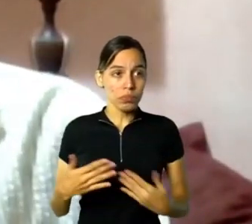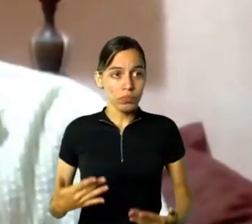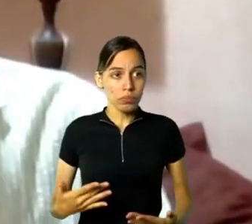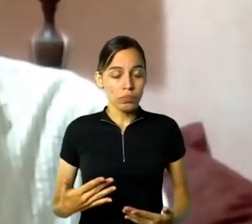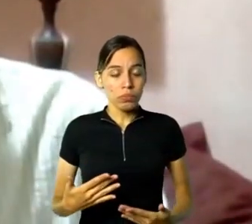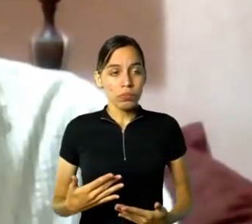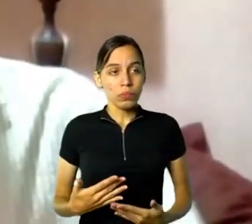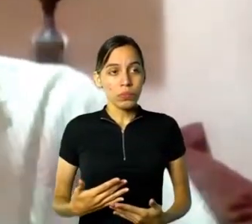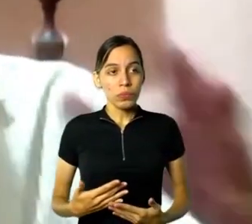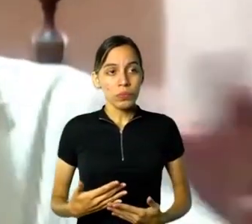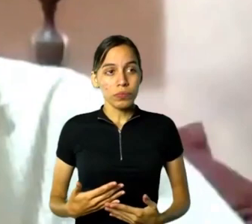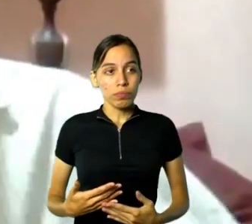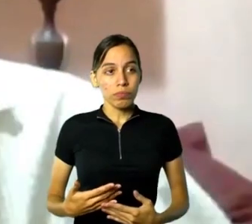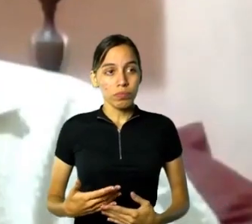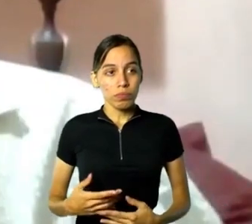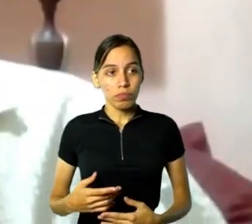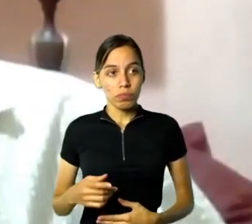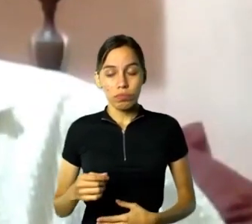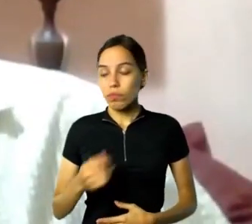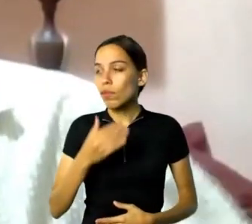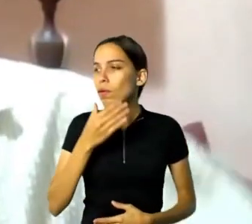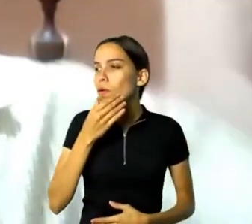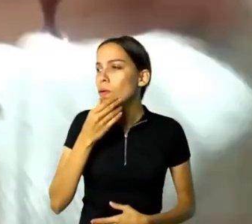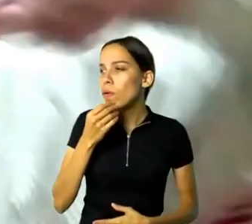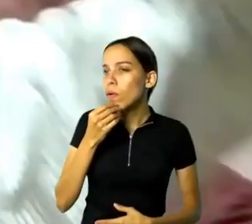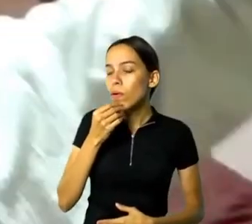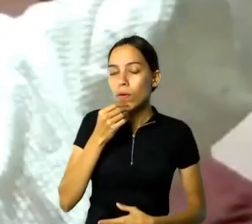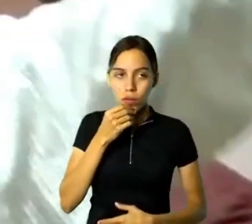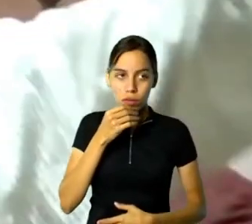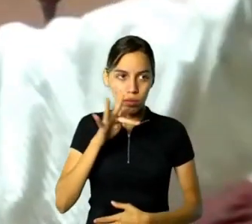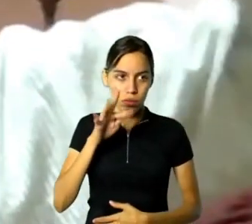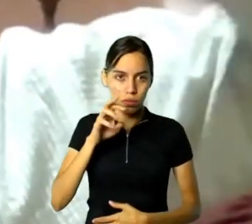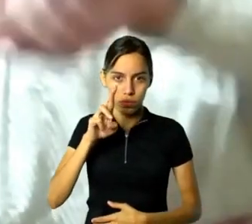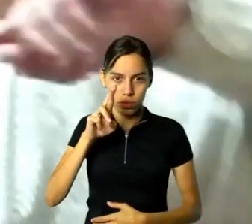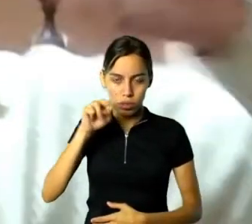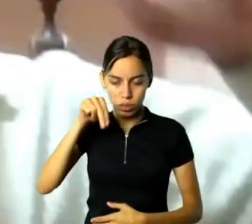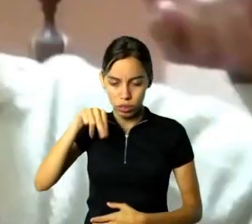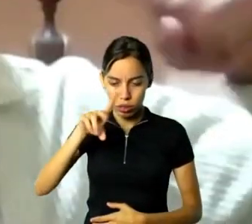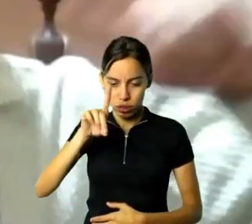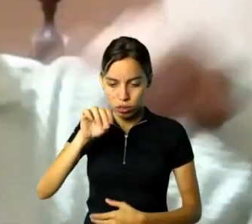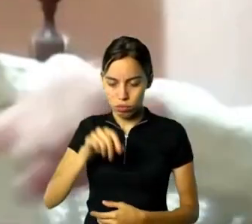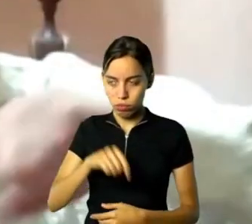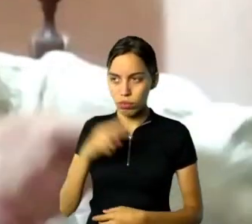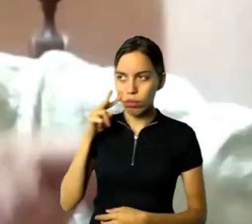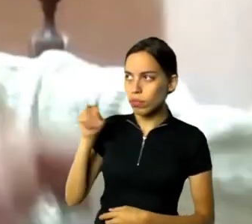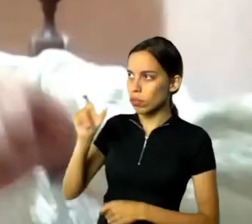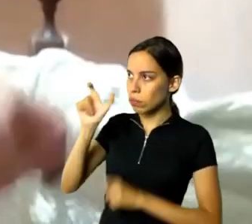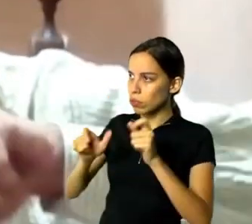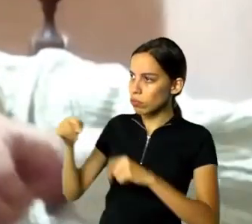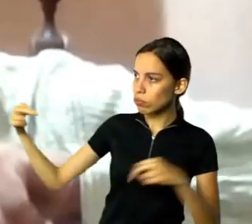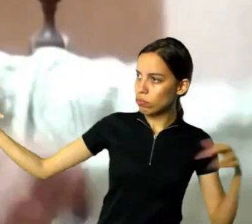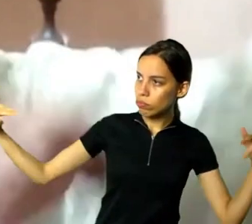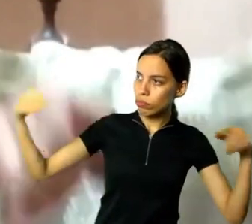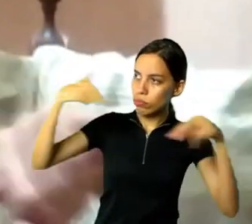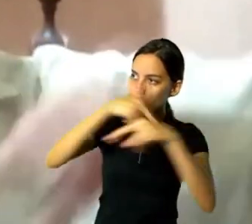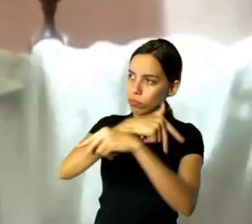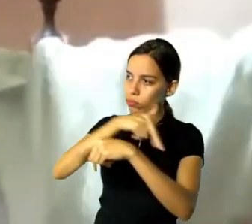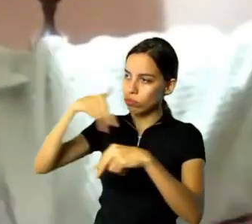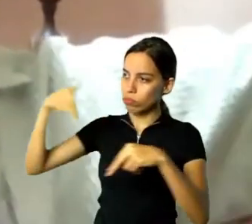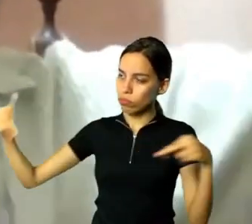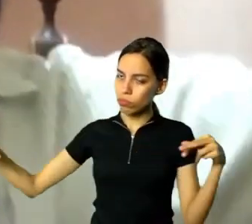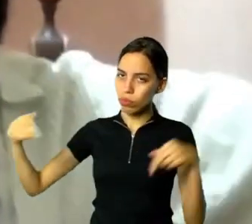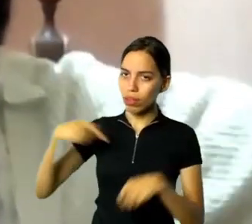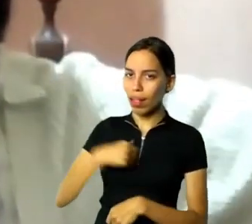Que era a pessoa que ele viu o viaduto sendo construído, via as pessoas subindo, e todo dia, na hora que ele voltava do trabalho, ele